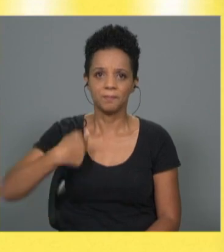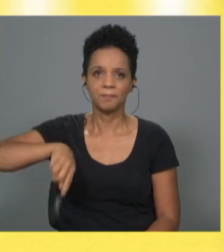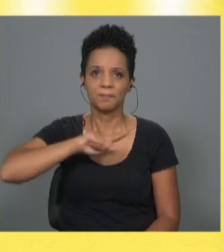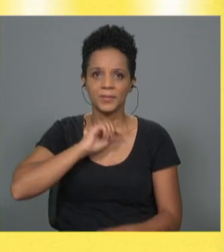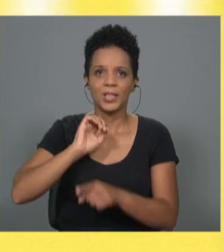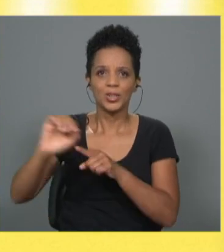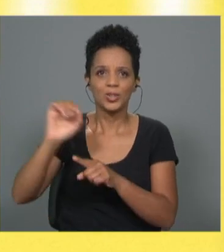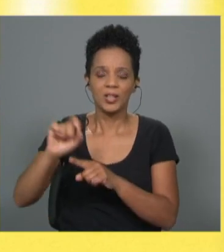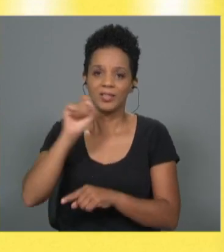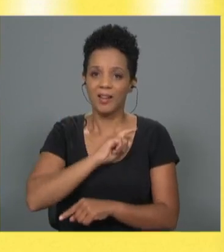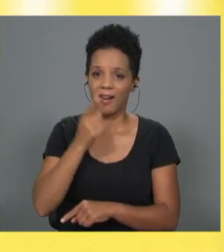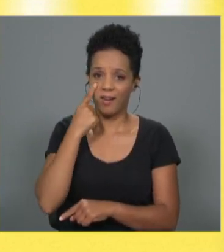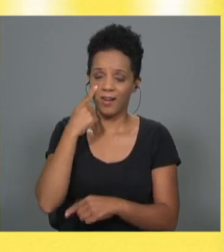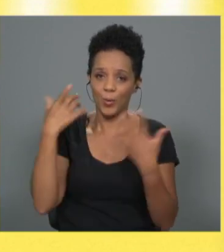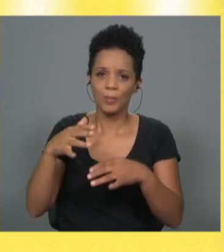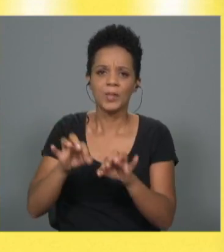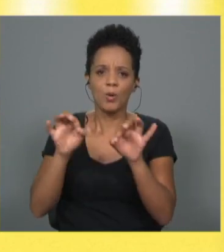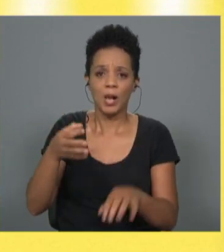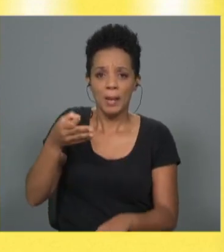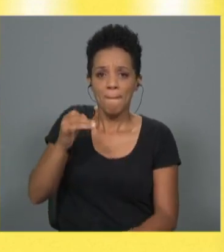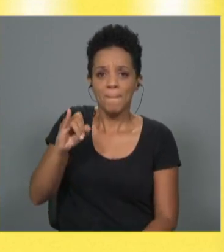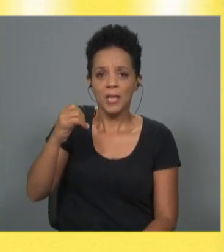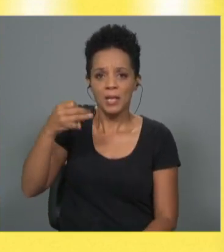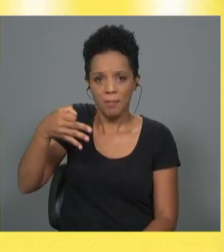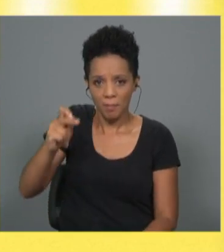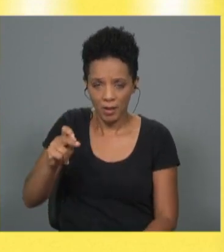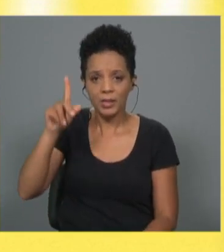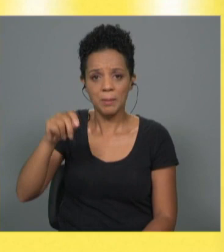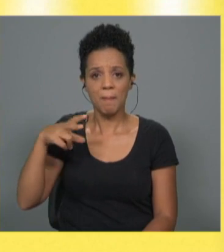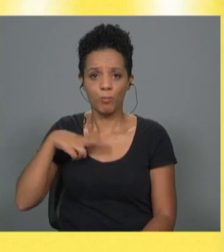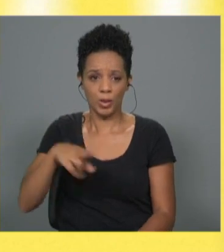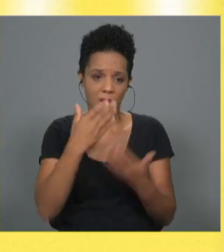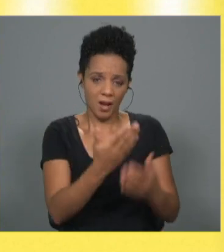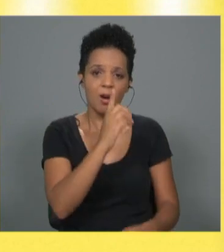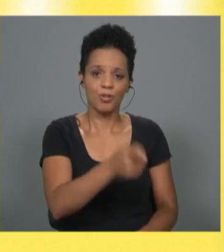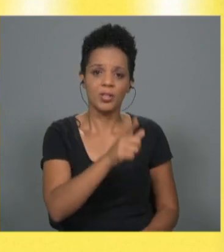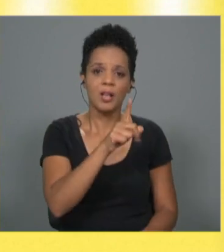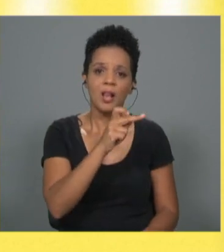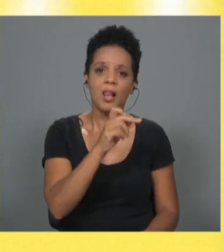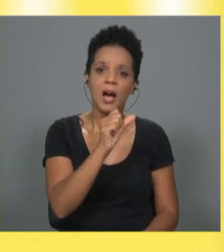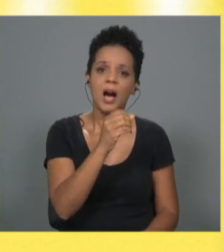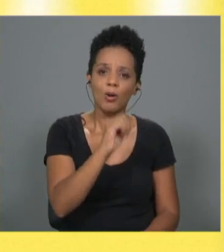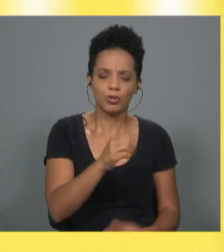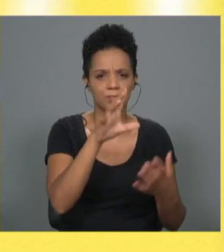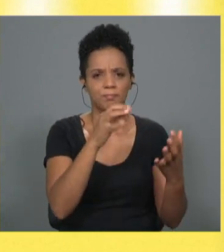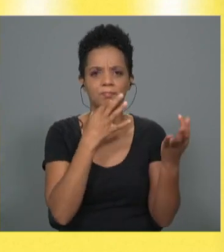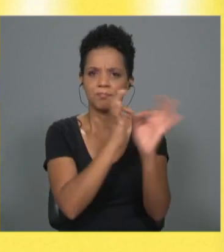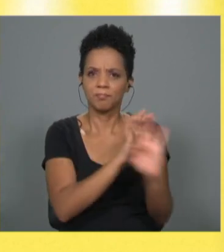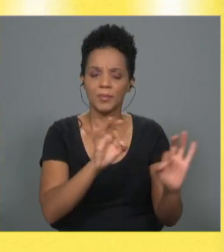experienciar. Mas tal como Pipa aqui no Brasil, também temos Portugal. Lagos é absolutamente incrível. Temos tantos sítios em Portugal